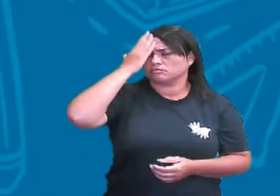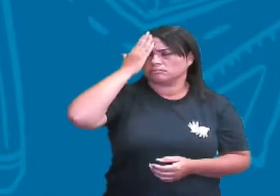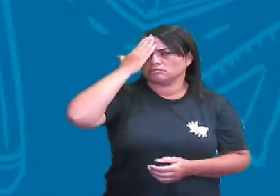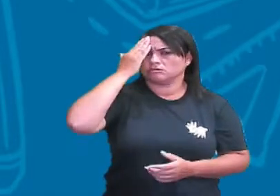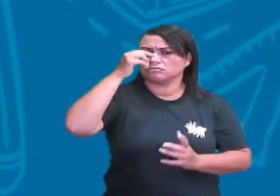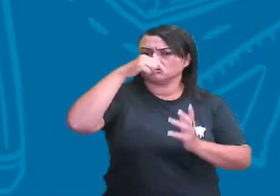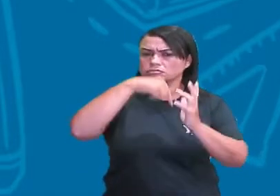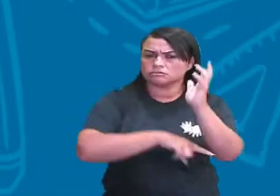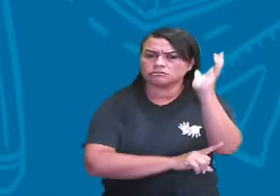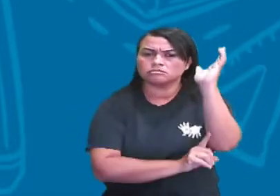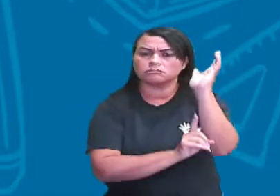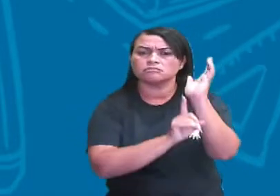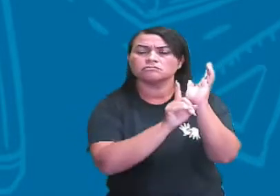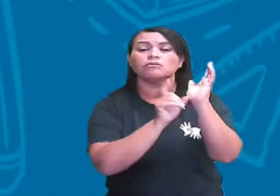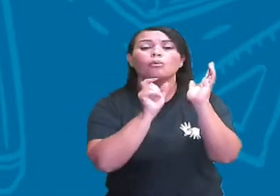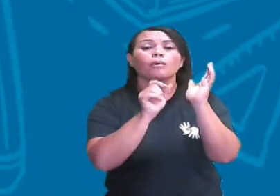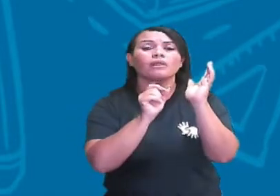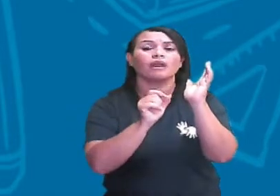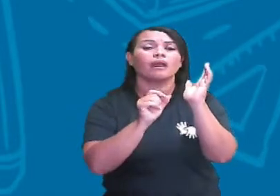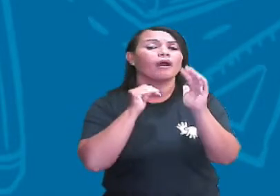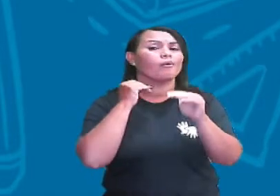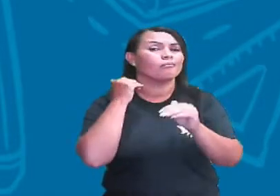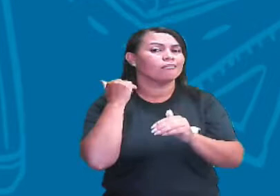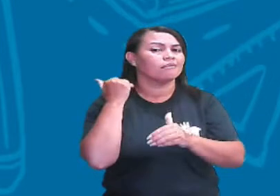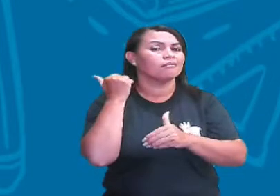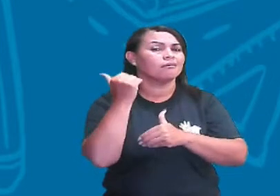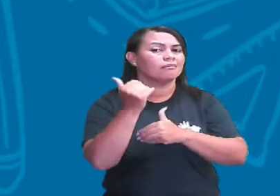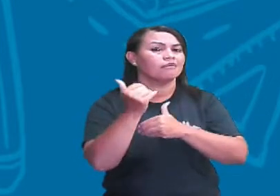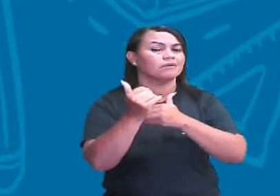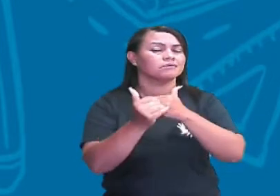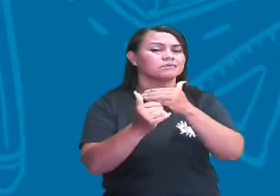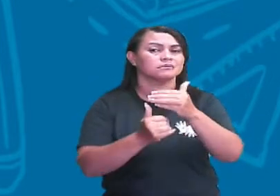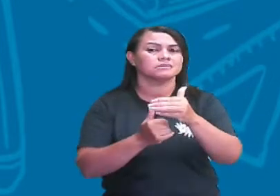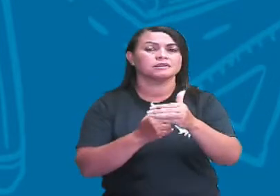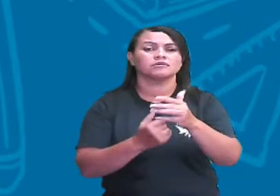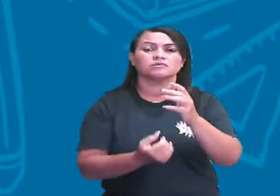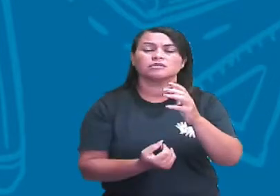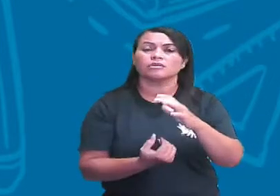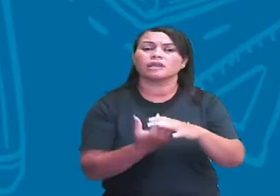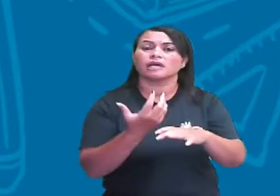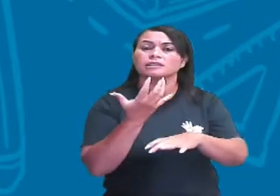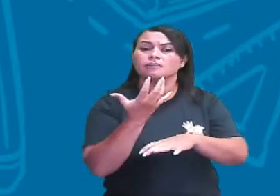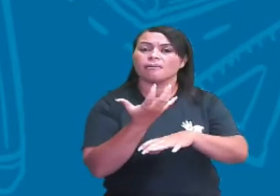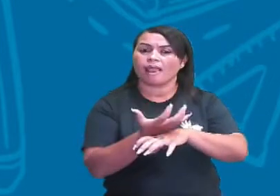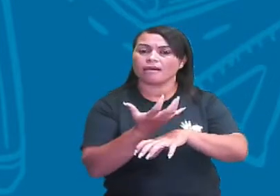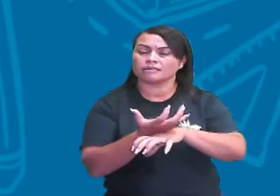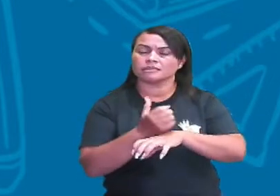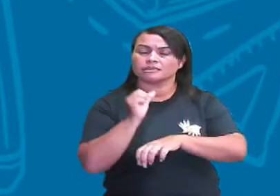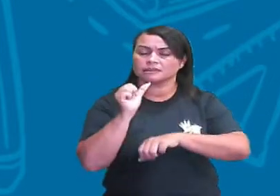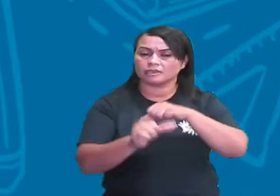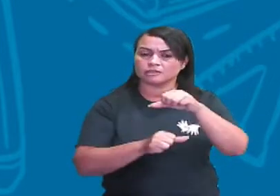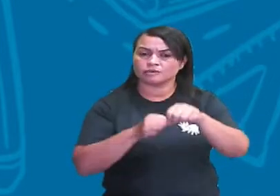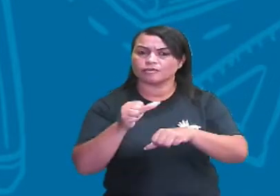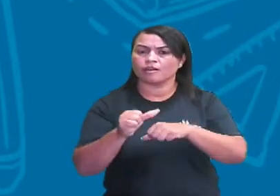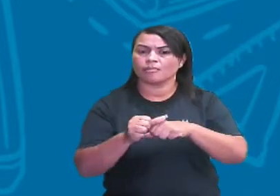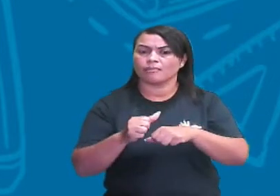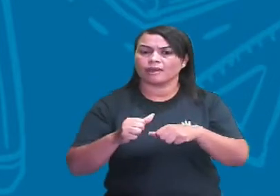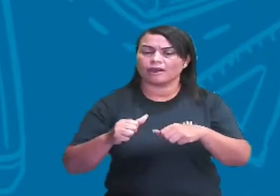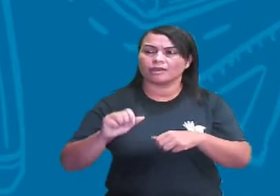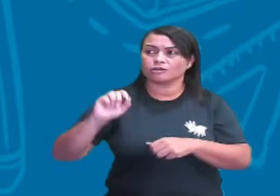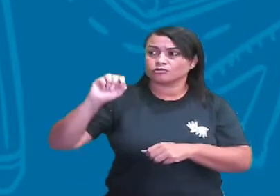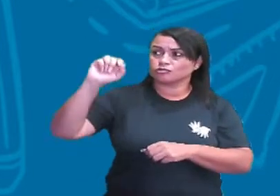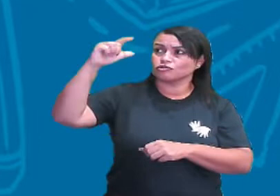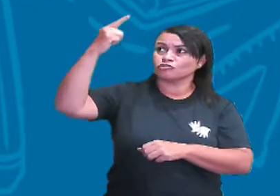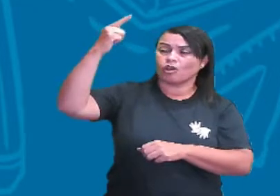fotossíntese é um processo em que as plantas, elas transformam energia luminosa em